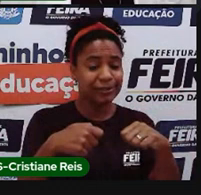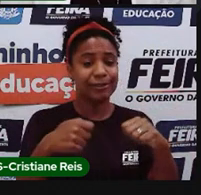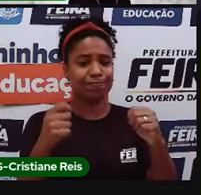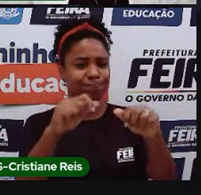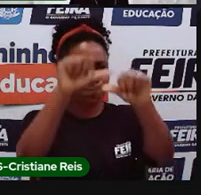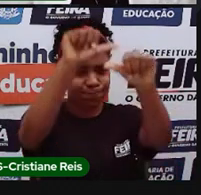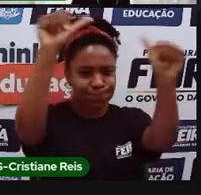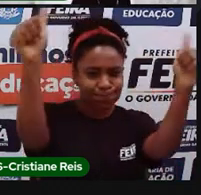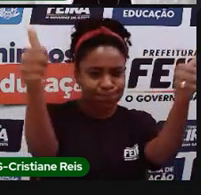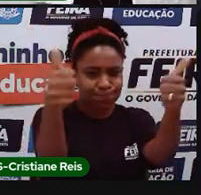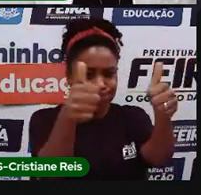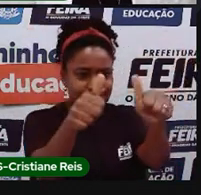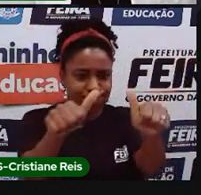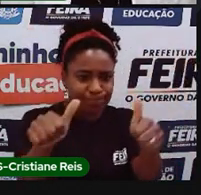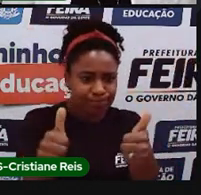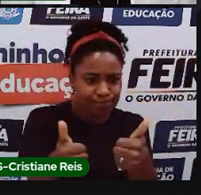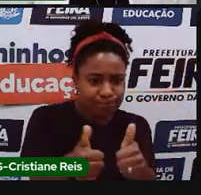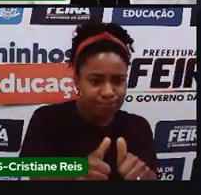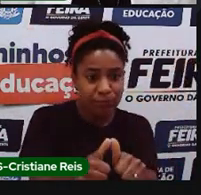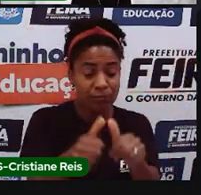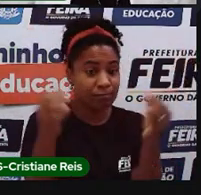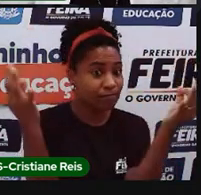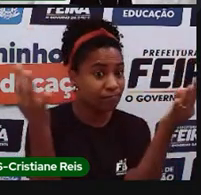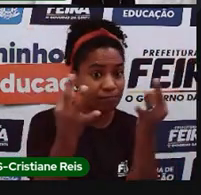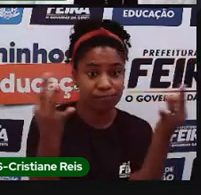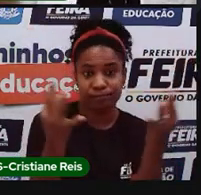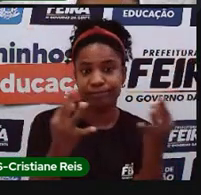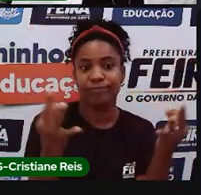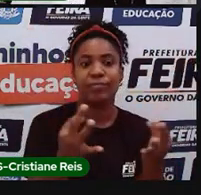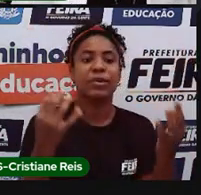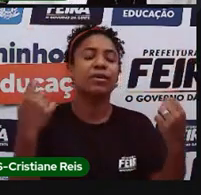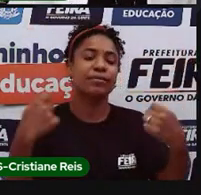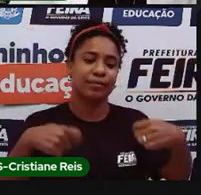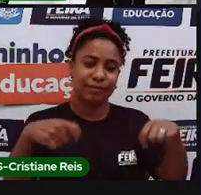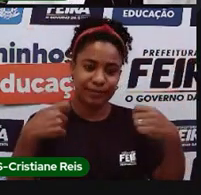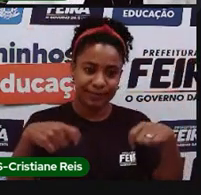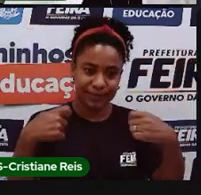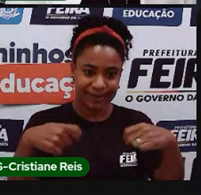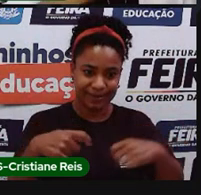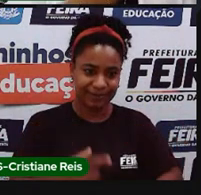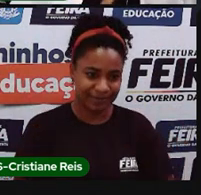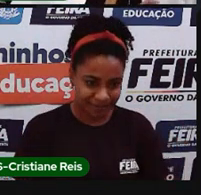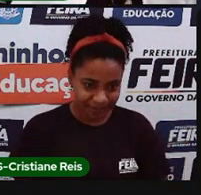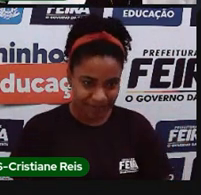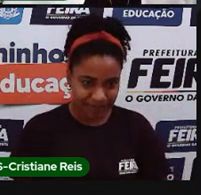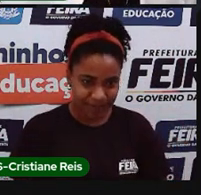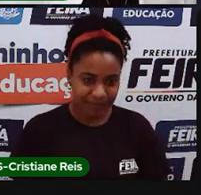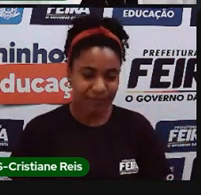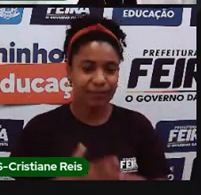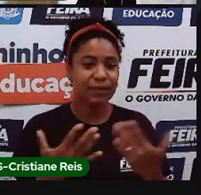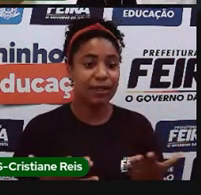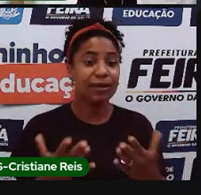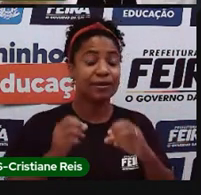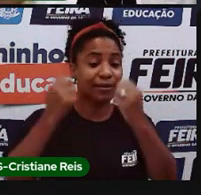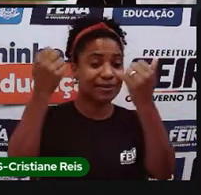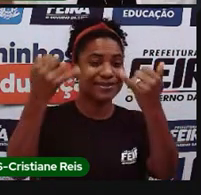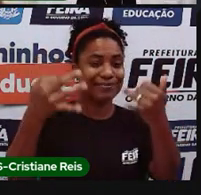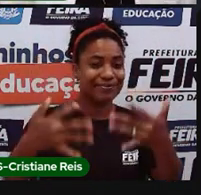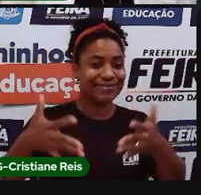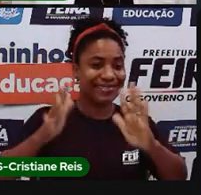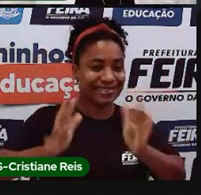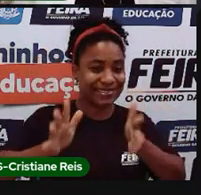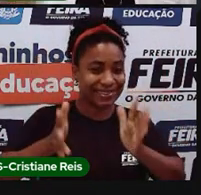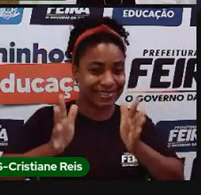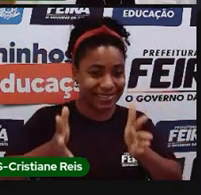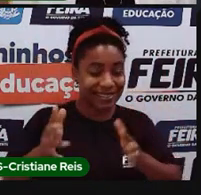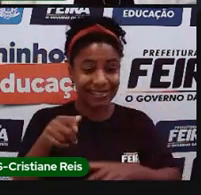daquele espaço que a gente tá ali, daquela superfície que a gente tá estudando. E, como vocês já viram, né, em outras aulas, a gente usa